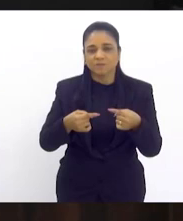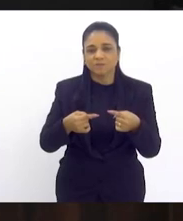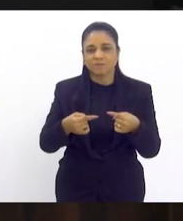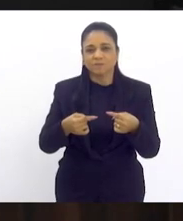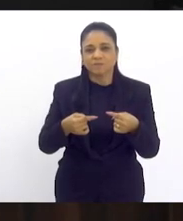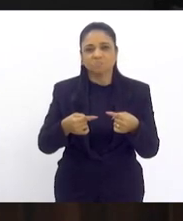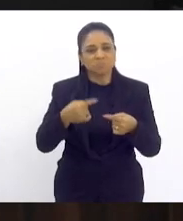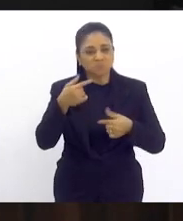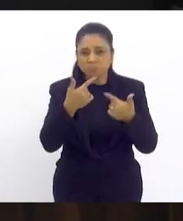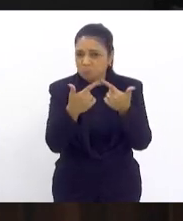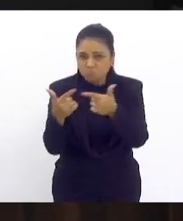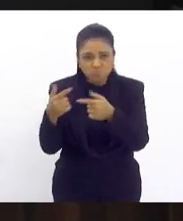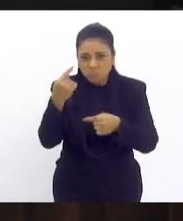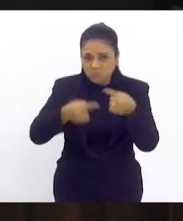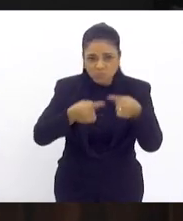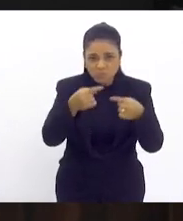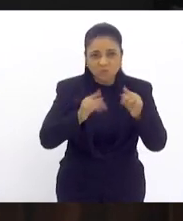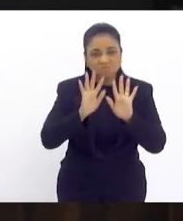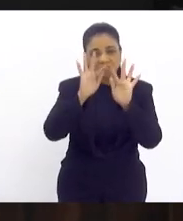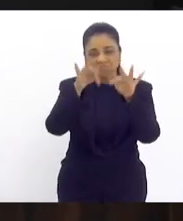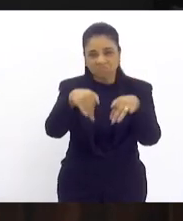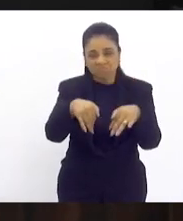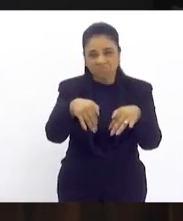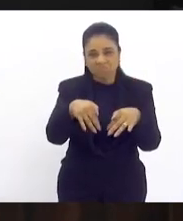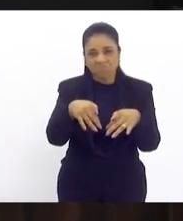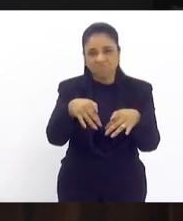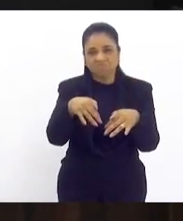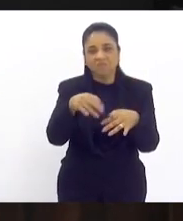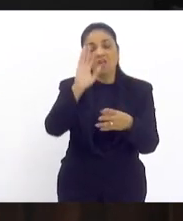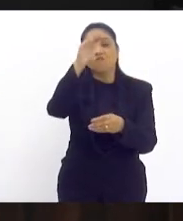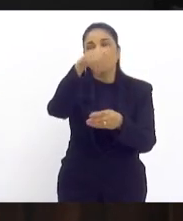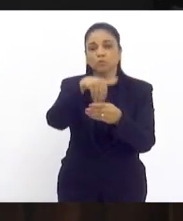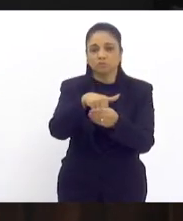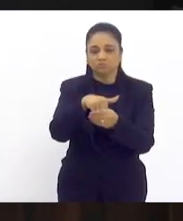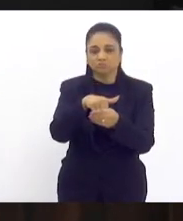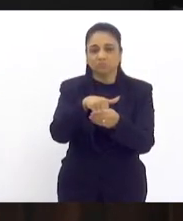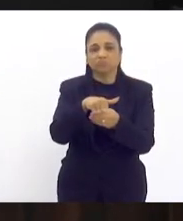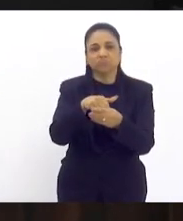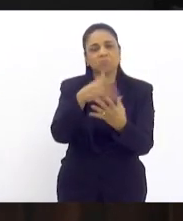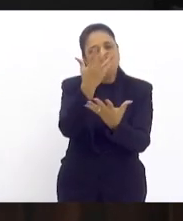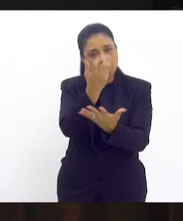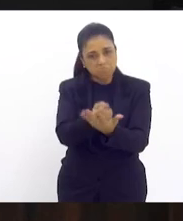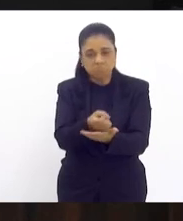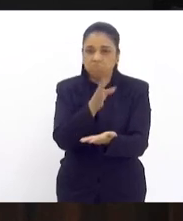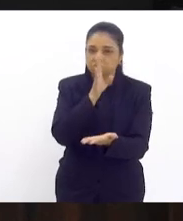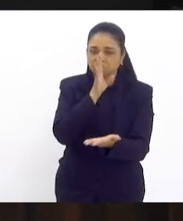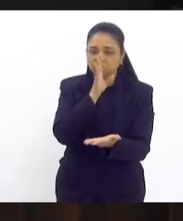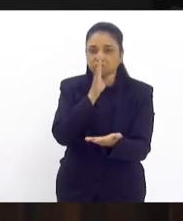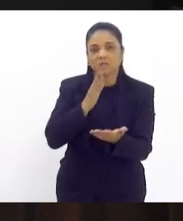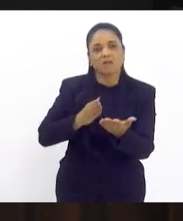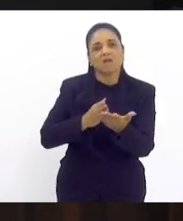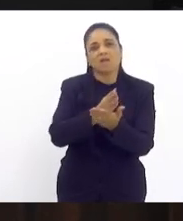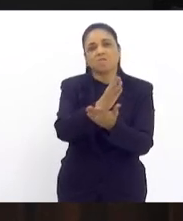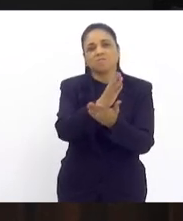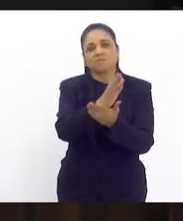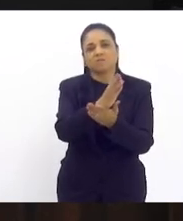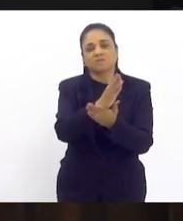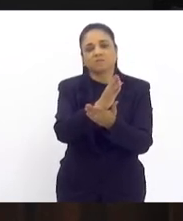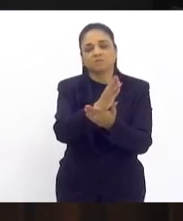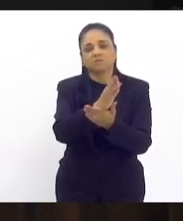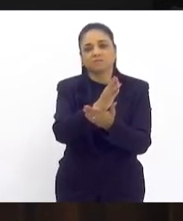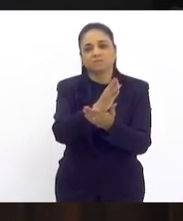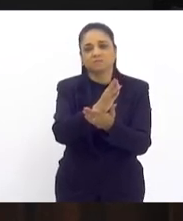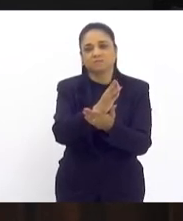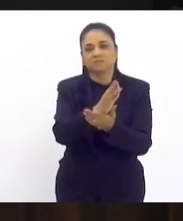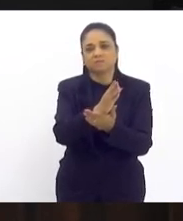Não havendo quem queira discutir, encerrada a discussão, em votação. Os senhores que aprovam, permaneçam como estão. Aprovada em primeira...